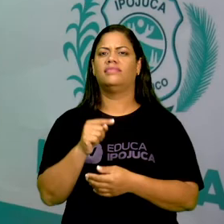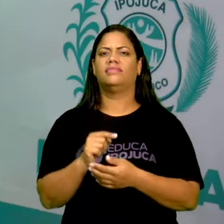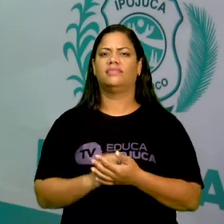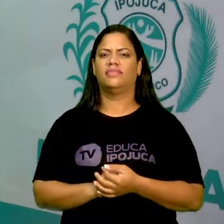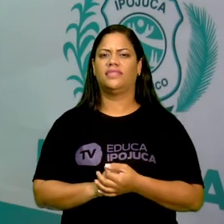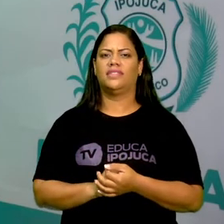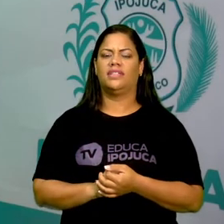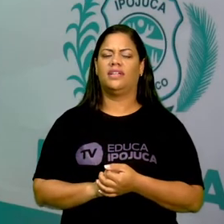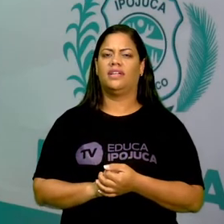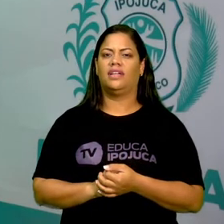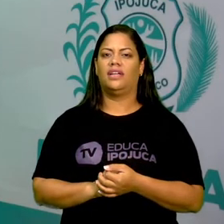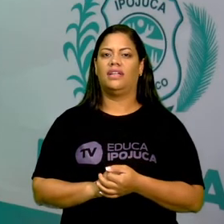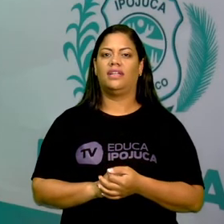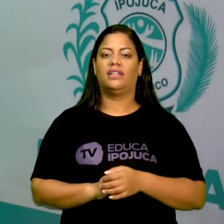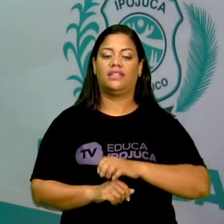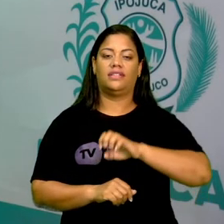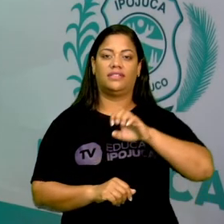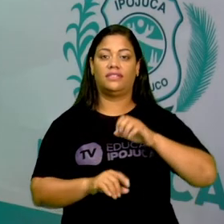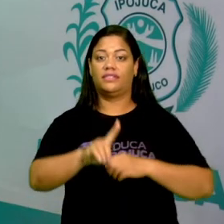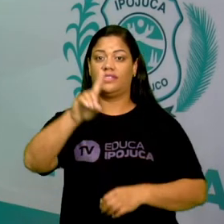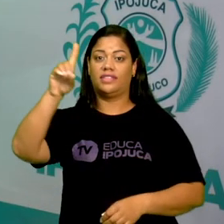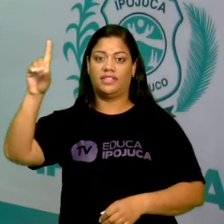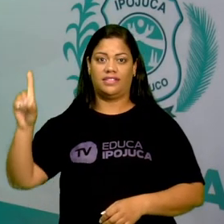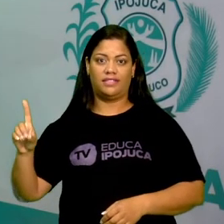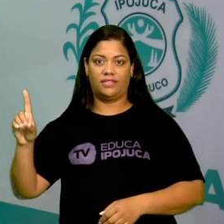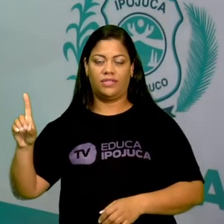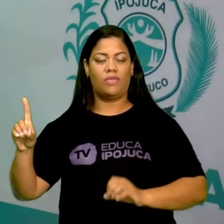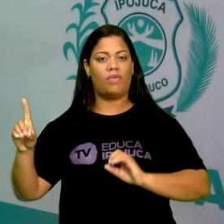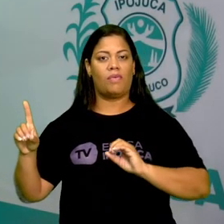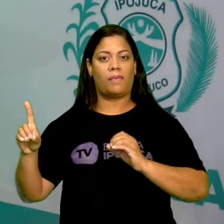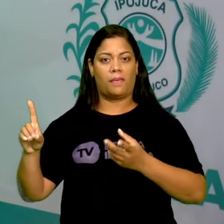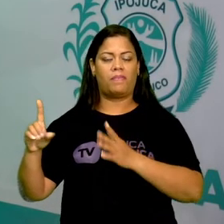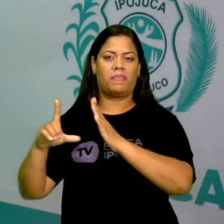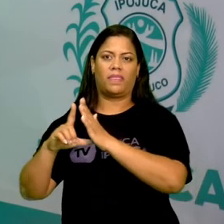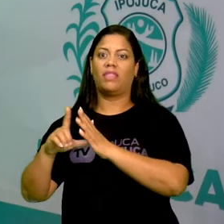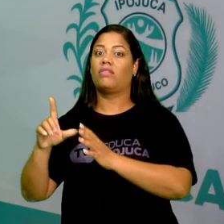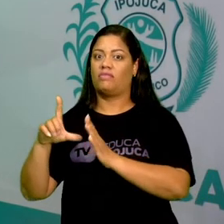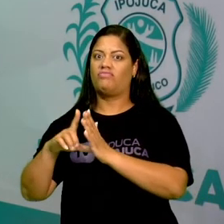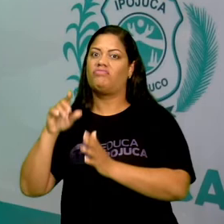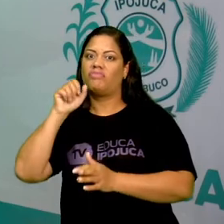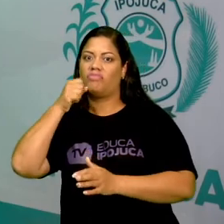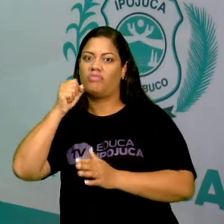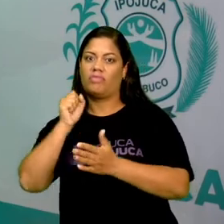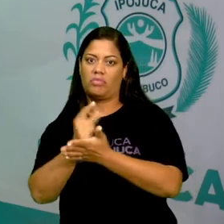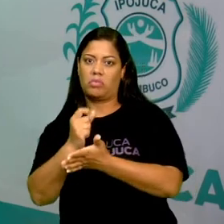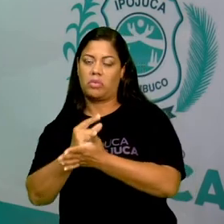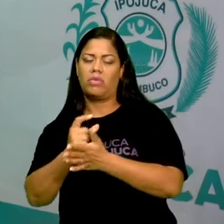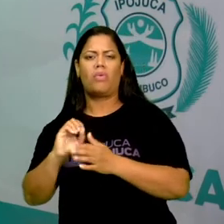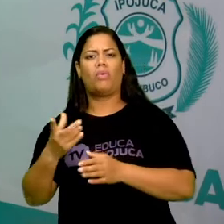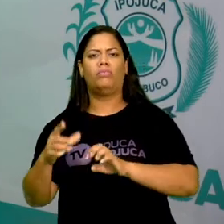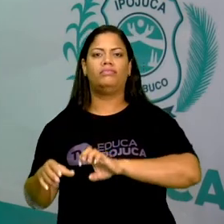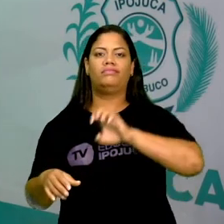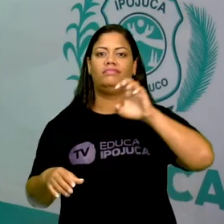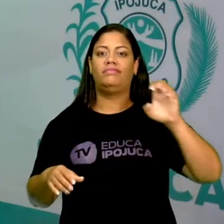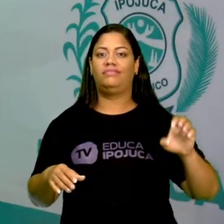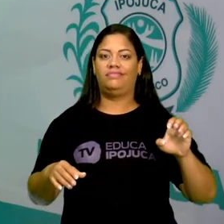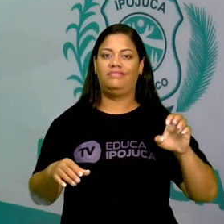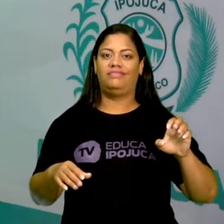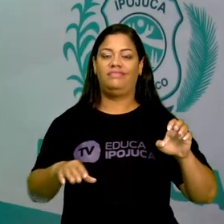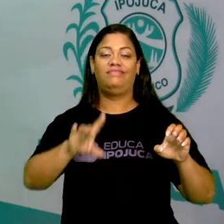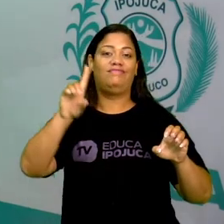ela está do lado direito, tá? Do lado esquerdo da padaria ou do lado direito?